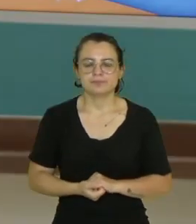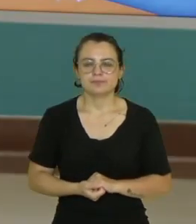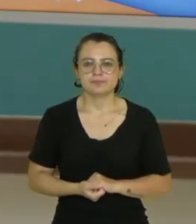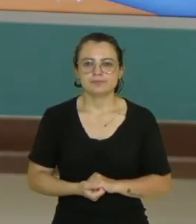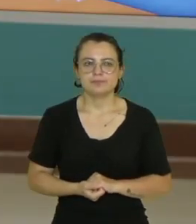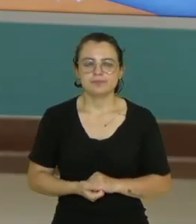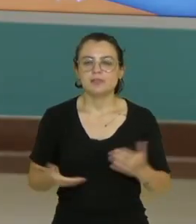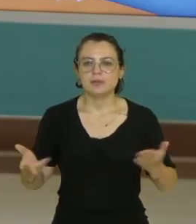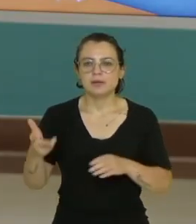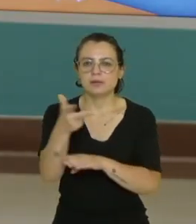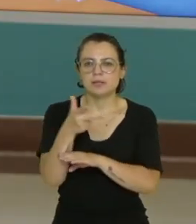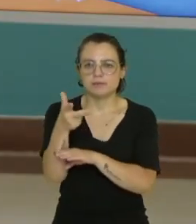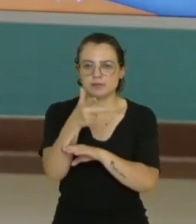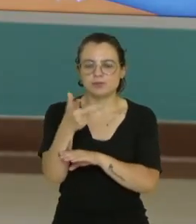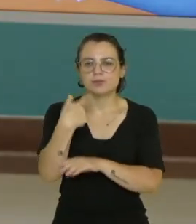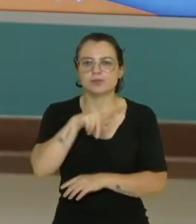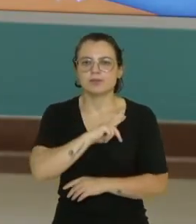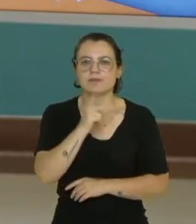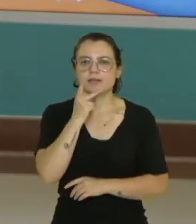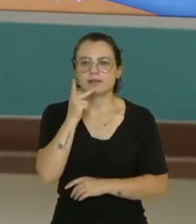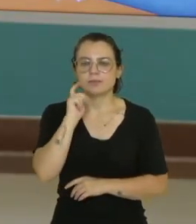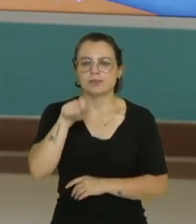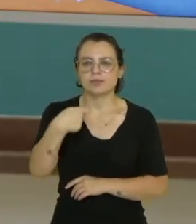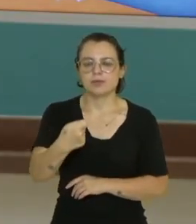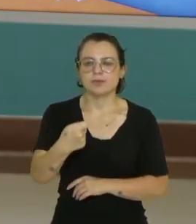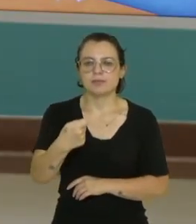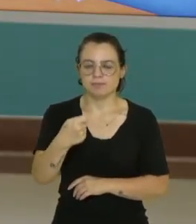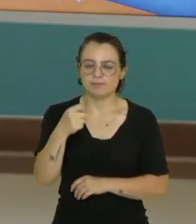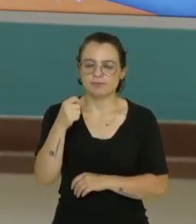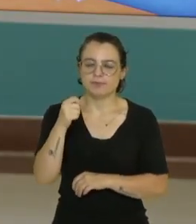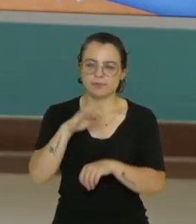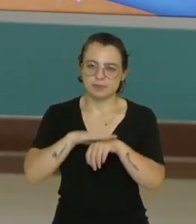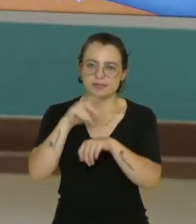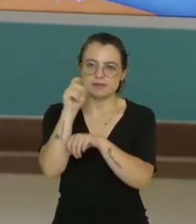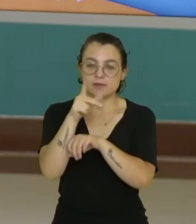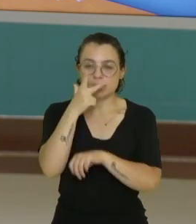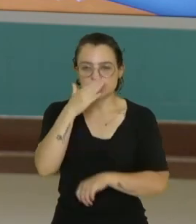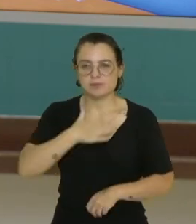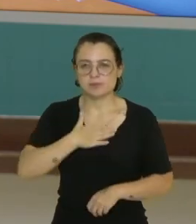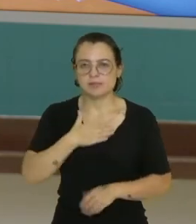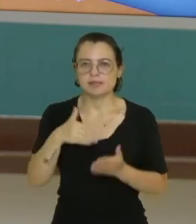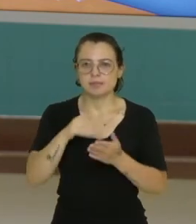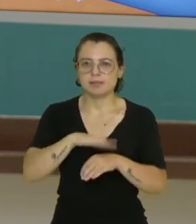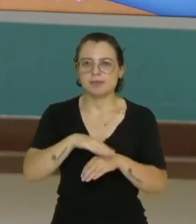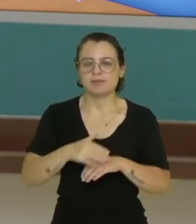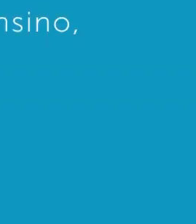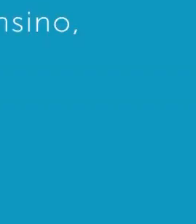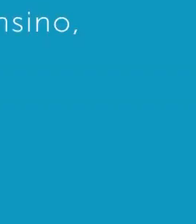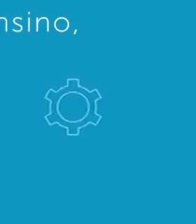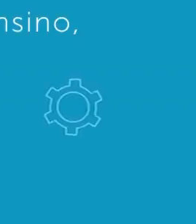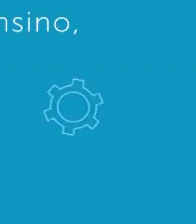Bom, nesse vídeo, então, falamos sobre as viroses. Espero que vocês tenham gostado e até breve.